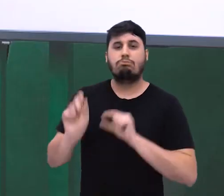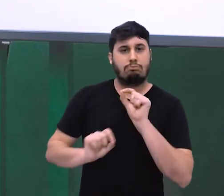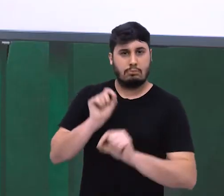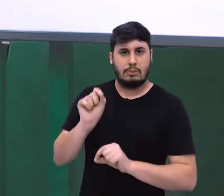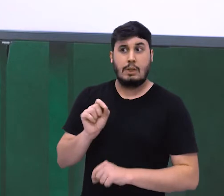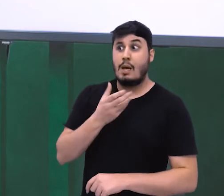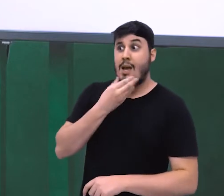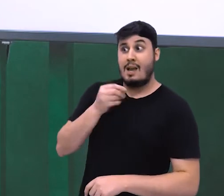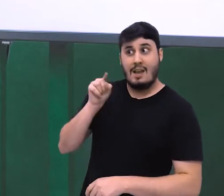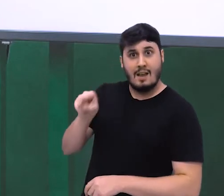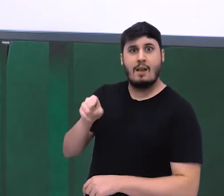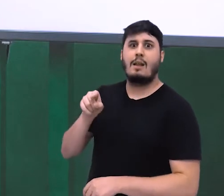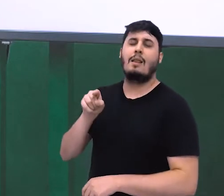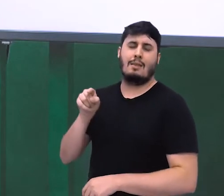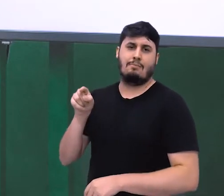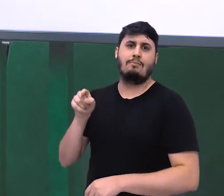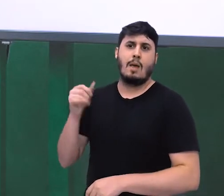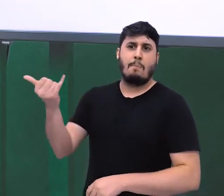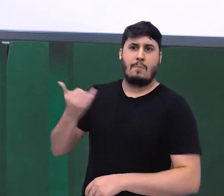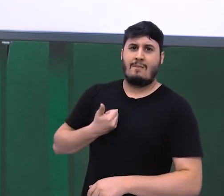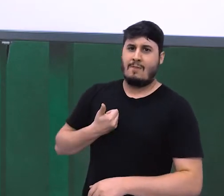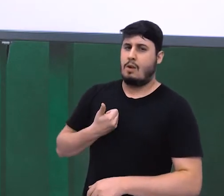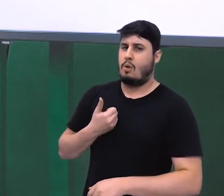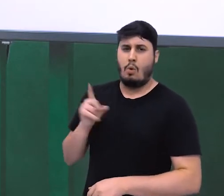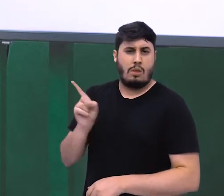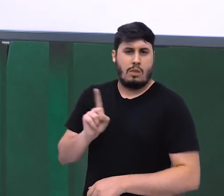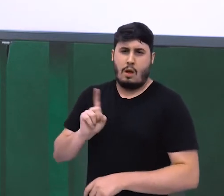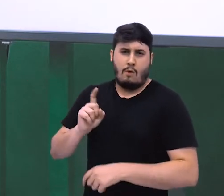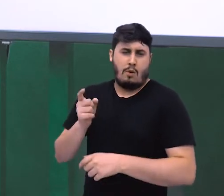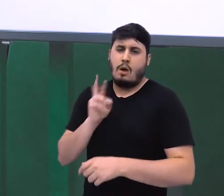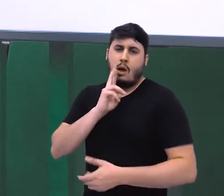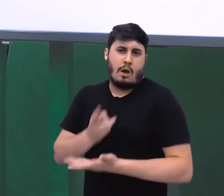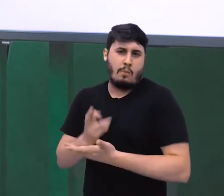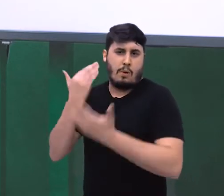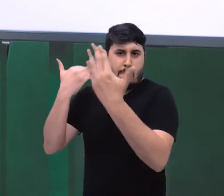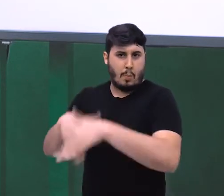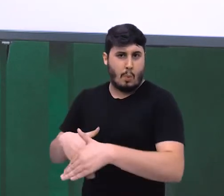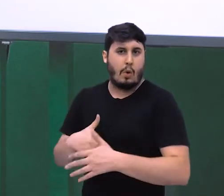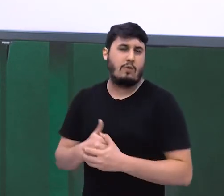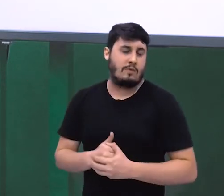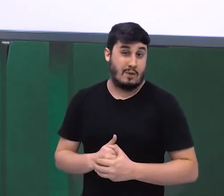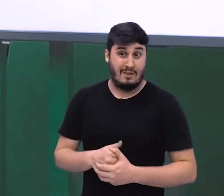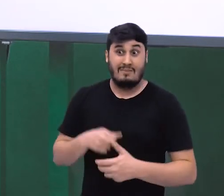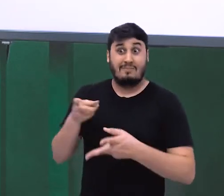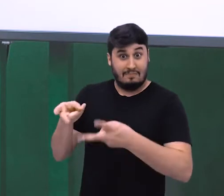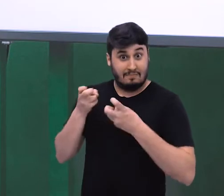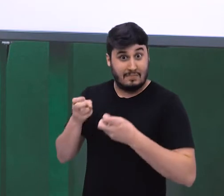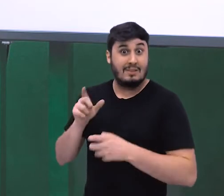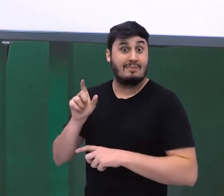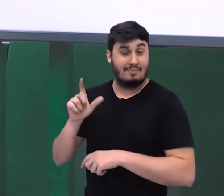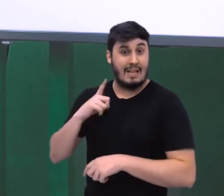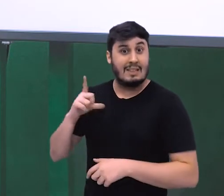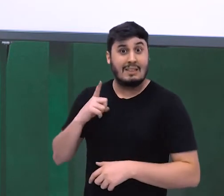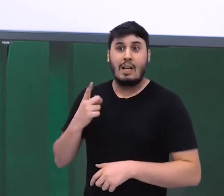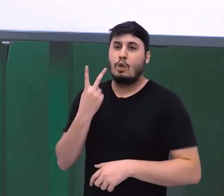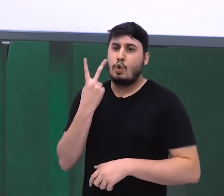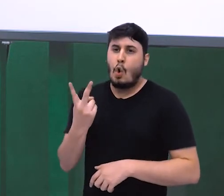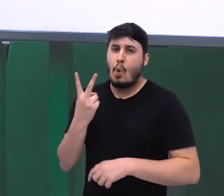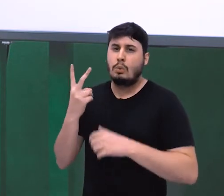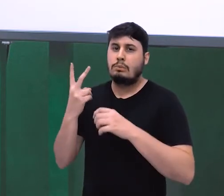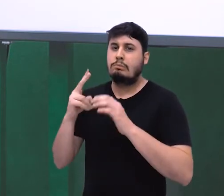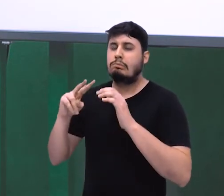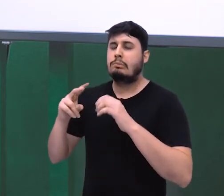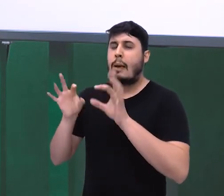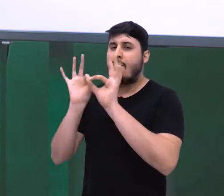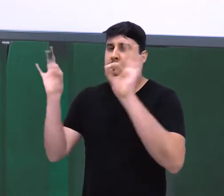prova. Veja que eu também tenho duas orações, orações subordinadas. A primeira ele disse, a segunda que não faria a prova. E o Q foi justamente a